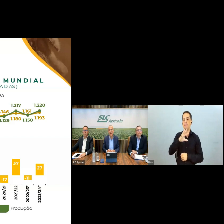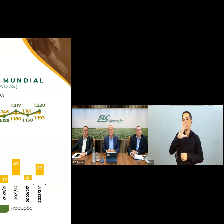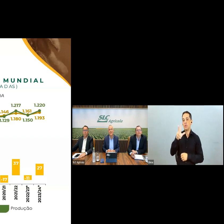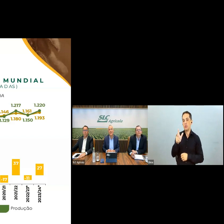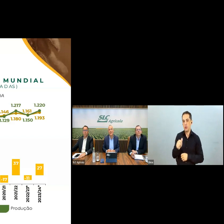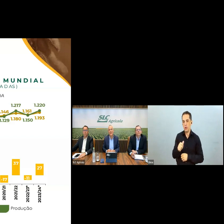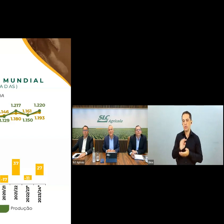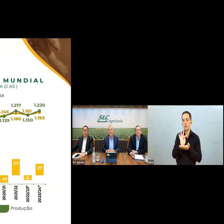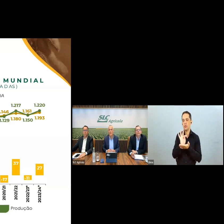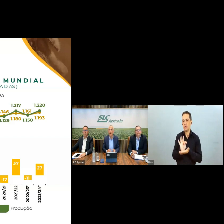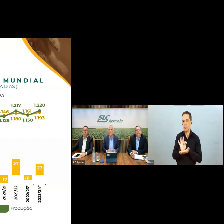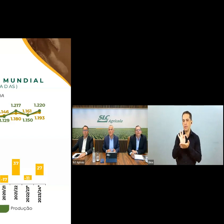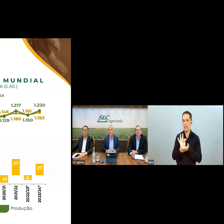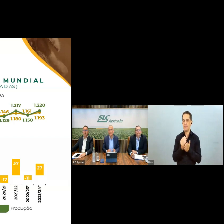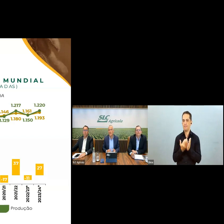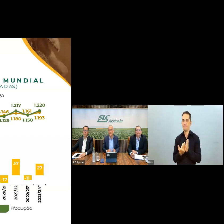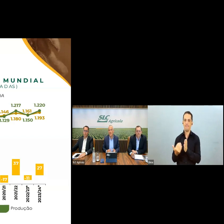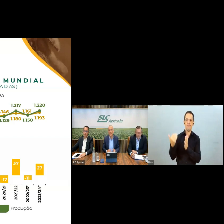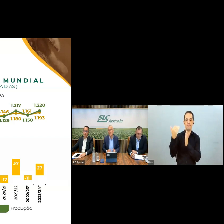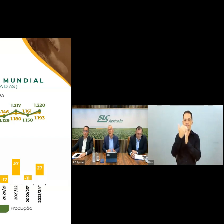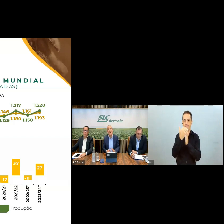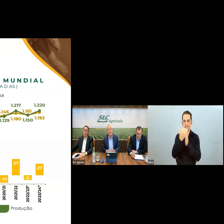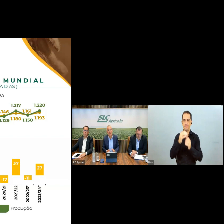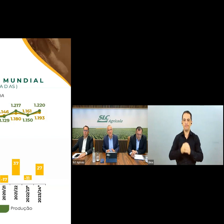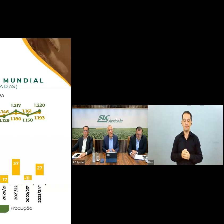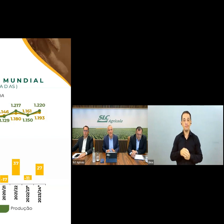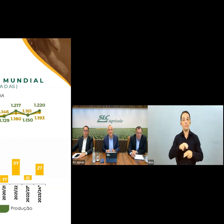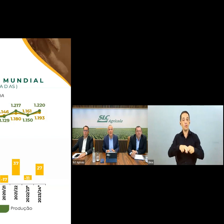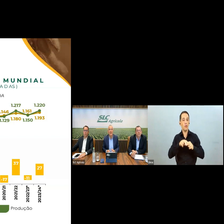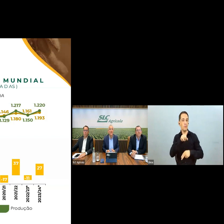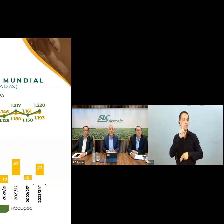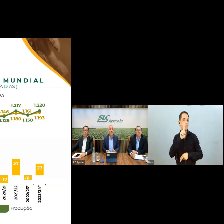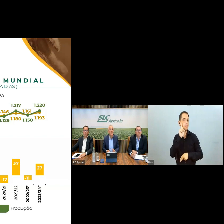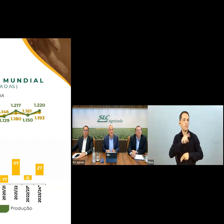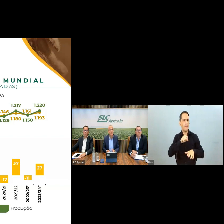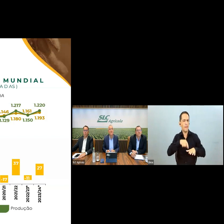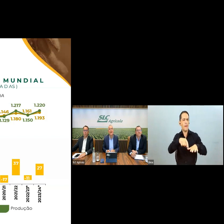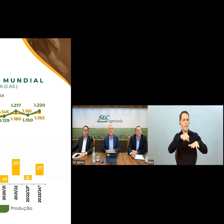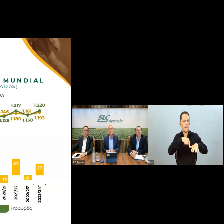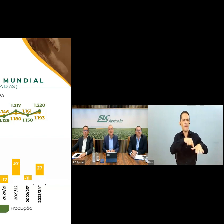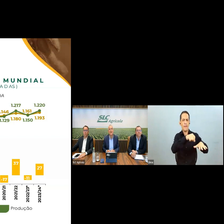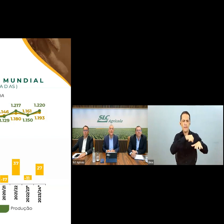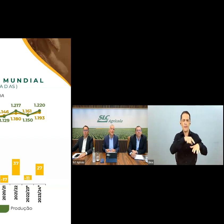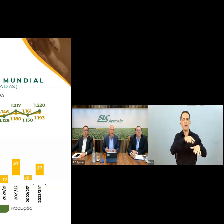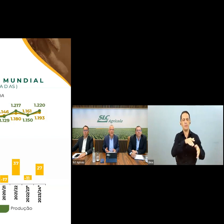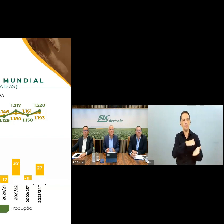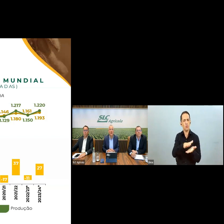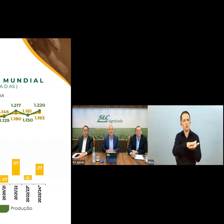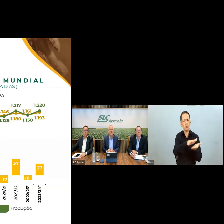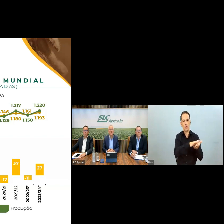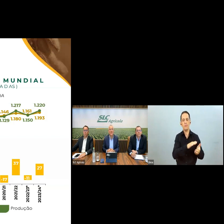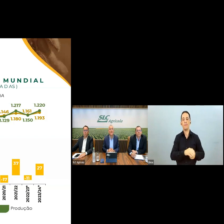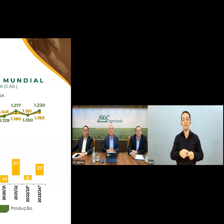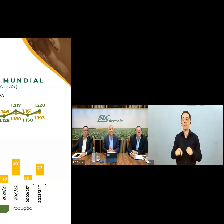toneladas, crescimento forte na produção nos Estados Unidos, área de produtividade e recuperação da Argentina e,